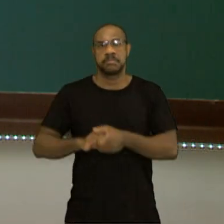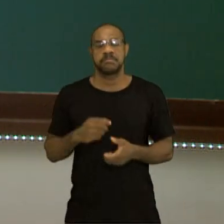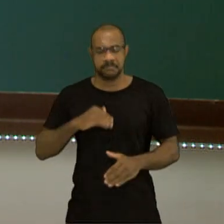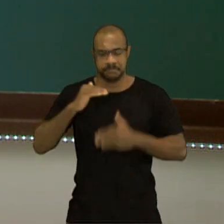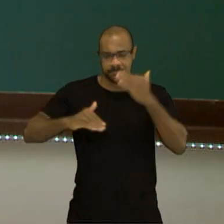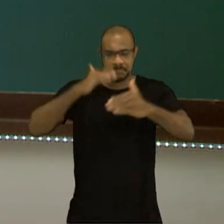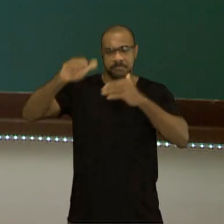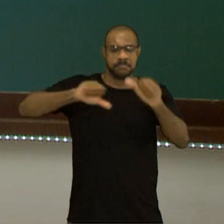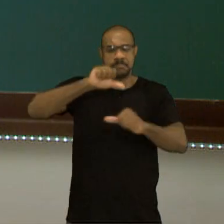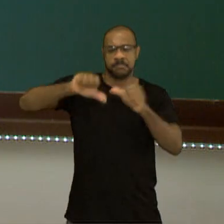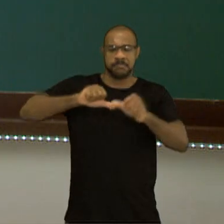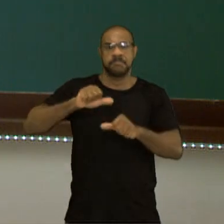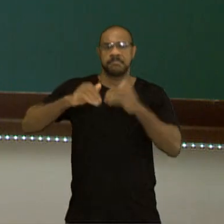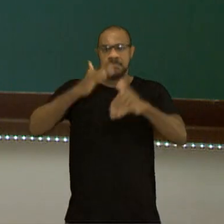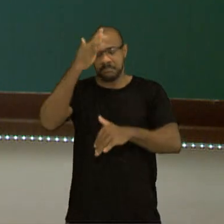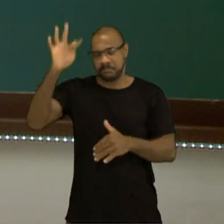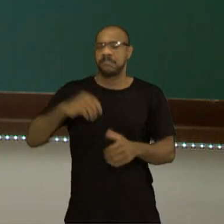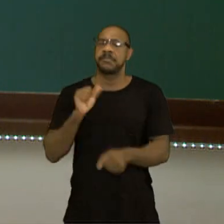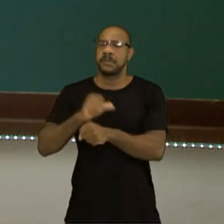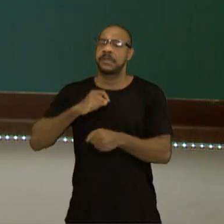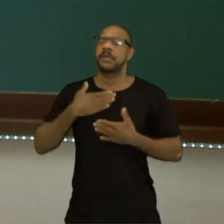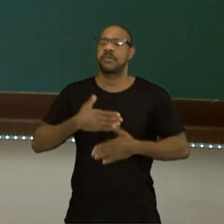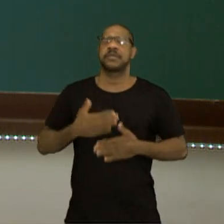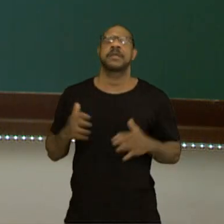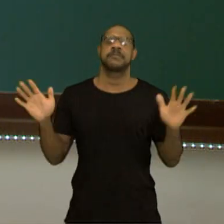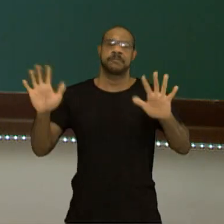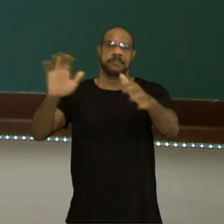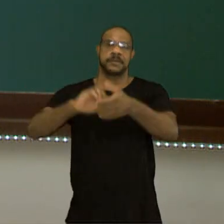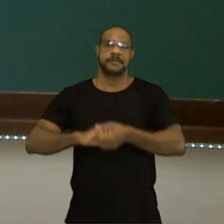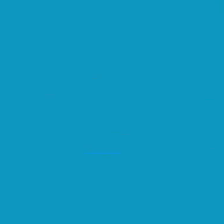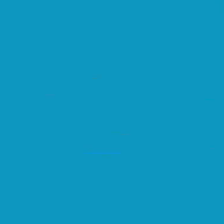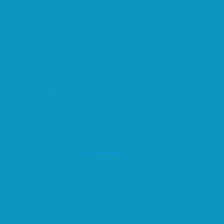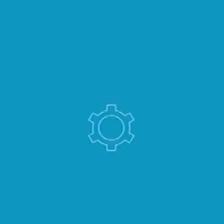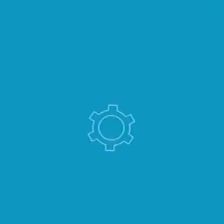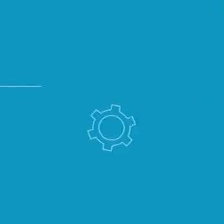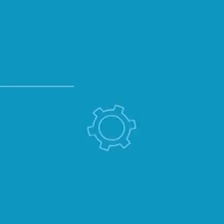Revolução Francesa. Espero que vocês tenham gostado. Até breve!